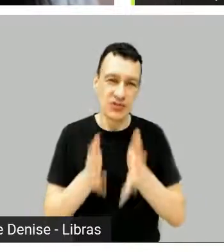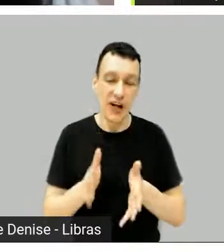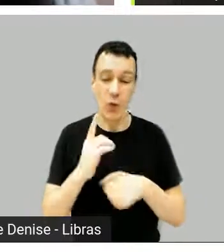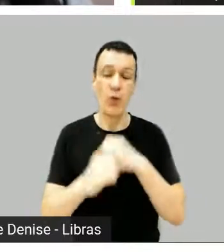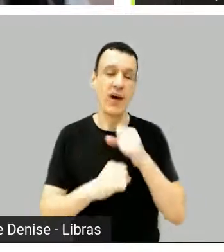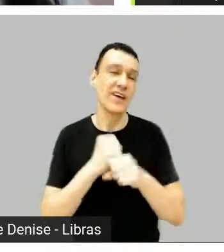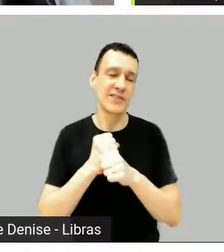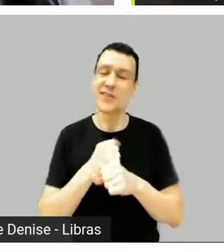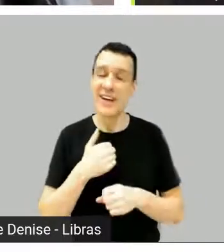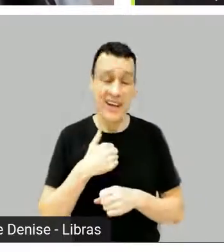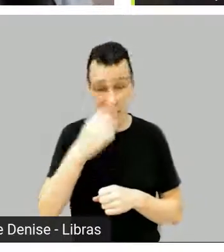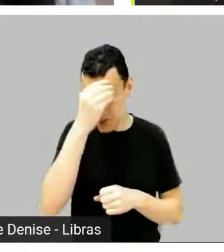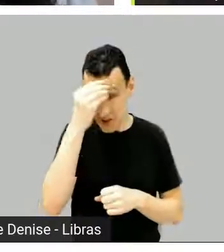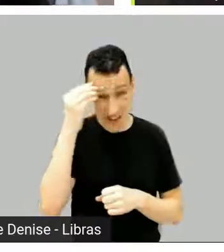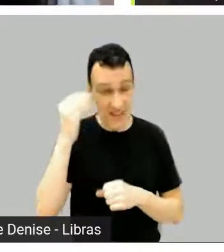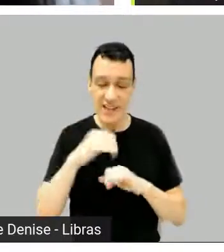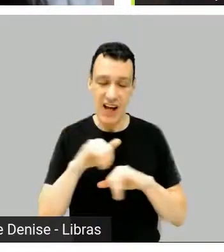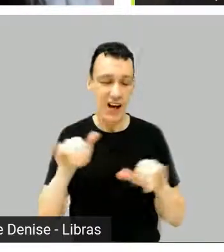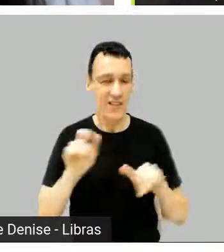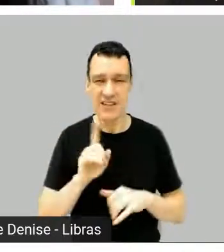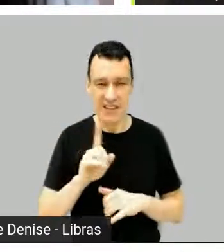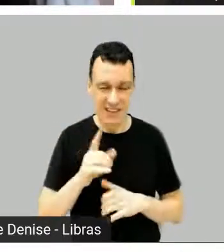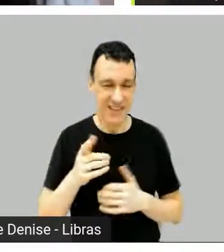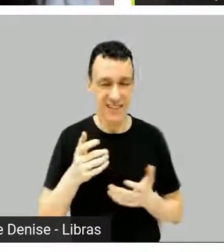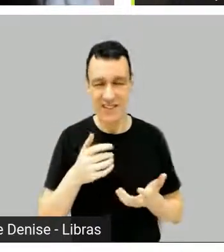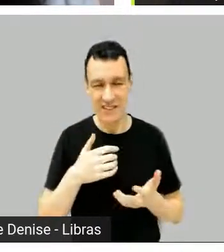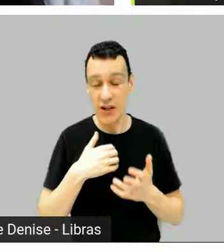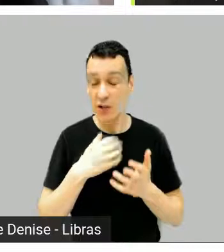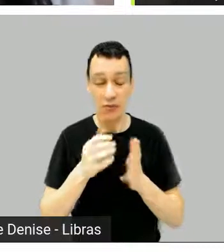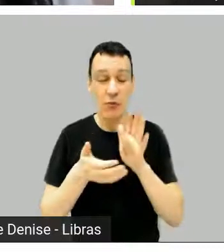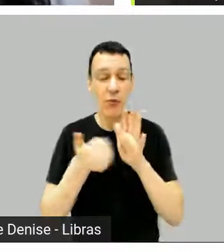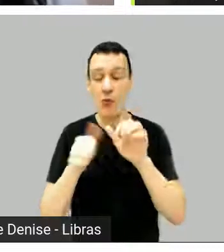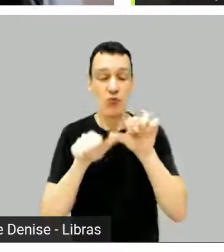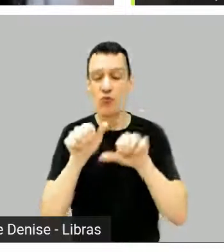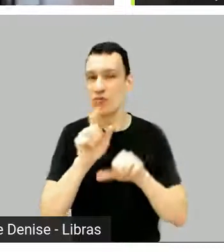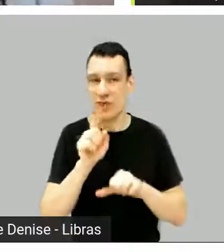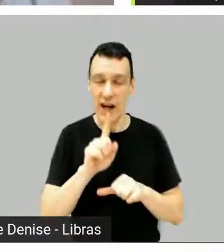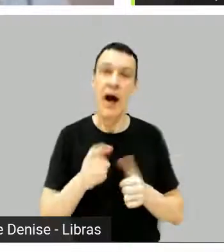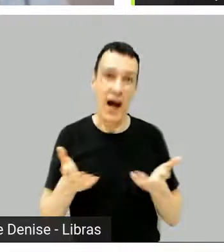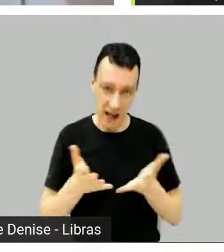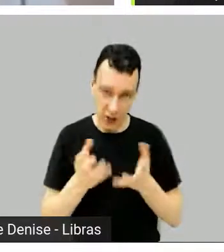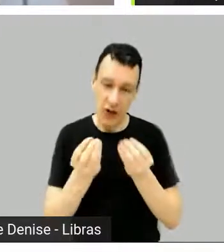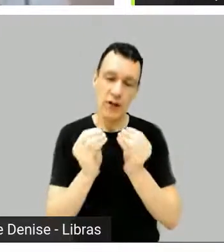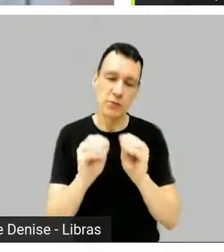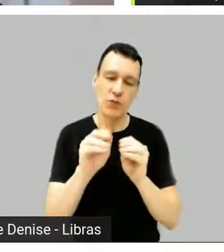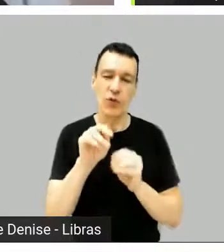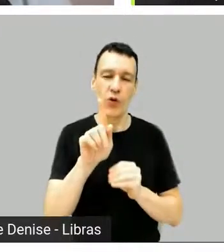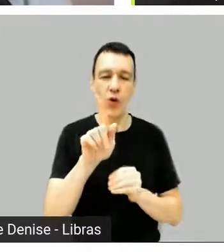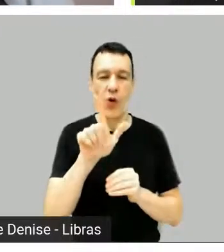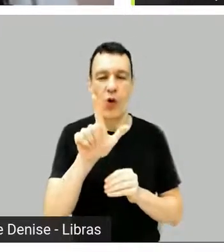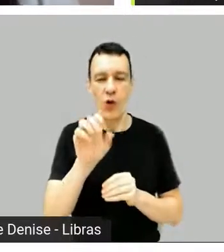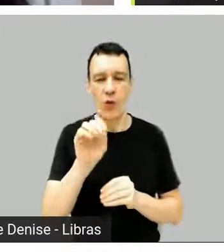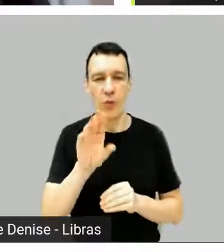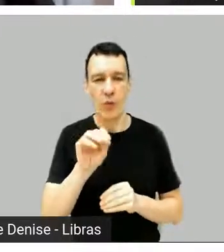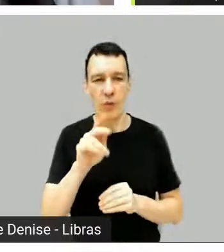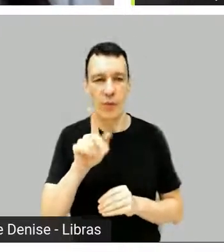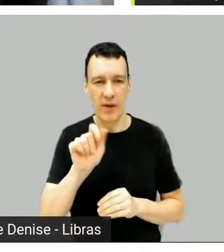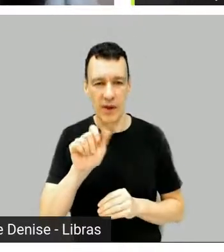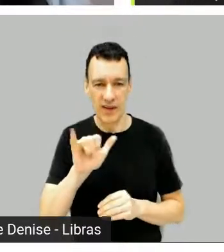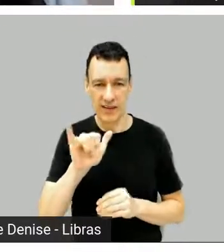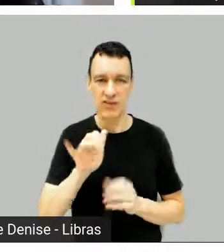Ah, quero assistir. Setembro aí, tá na Globoplay agora. Massa, Davi, eu